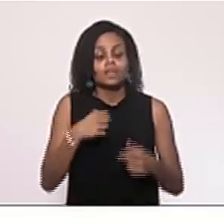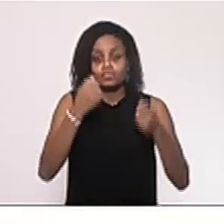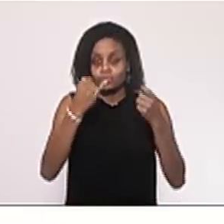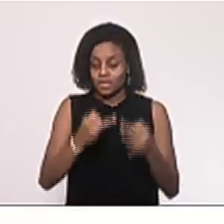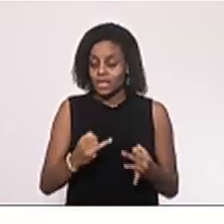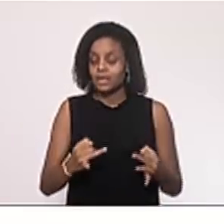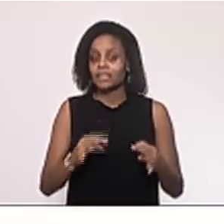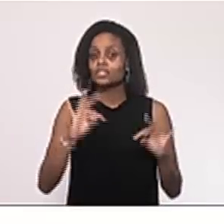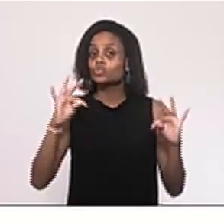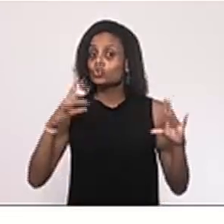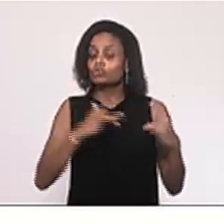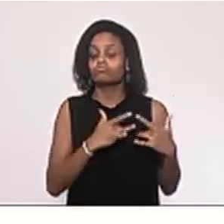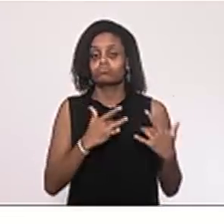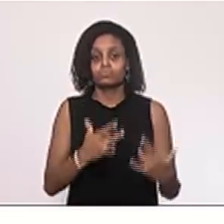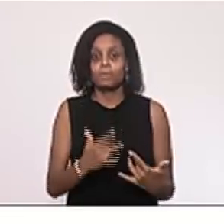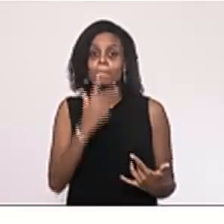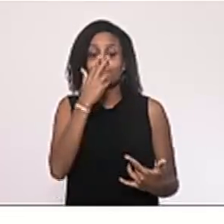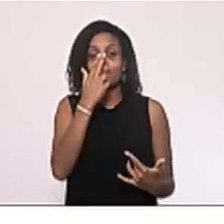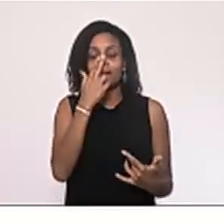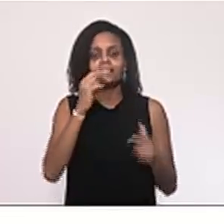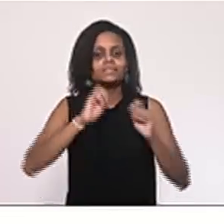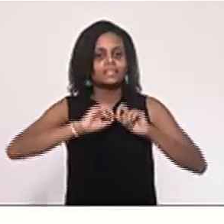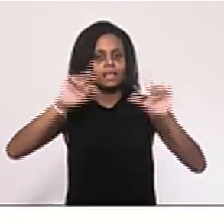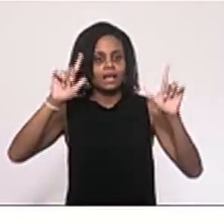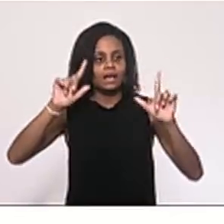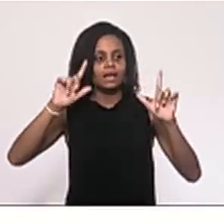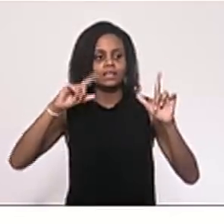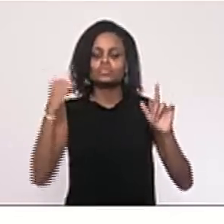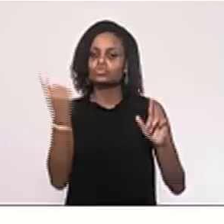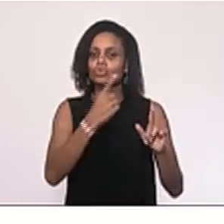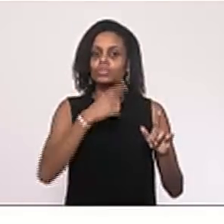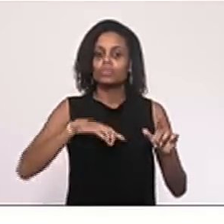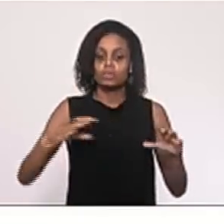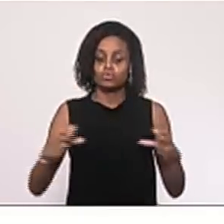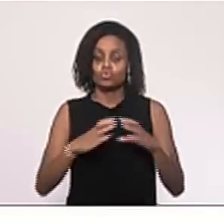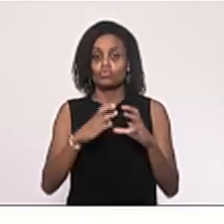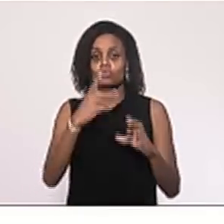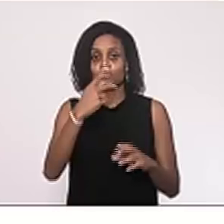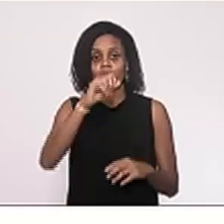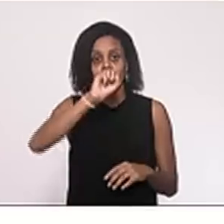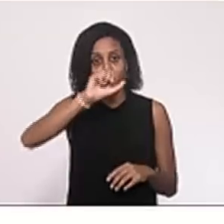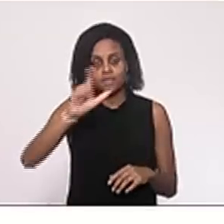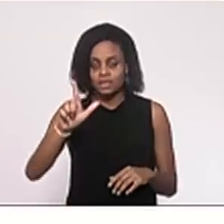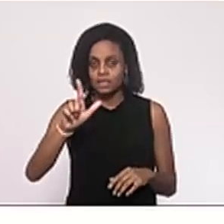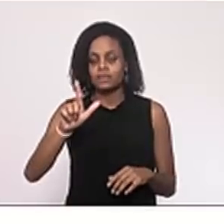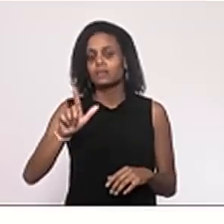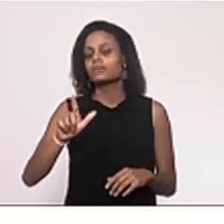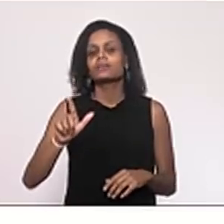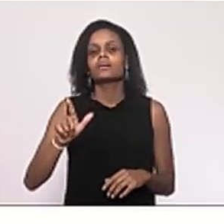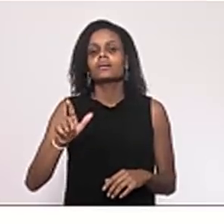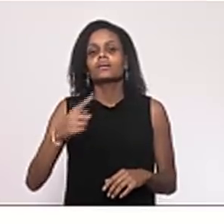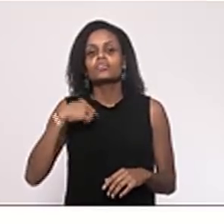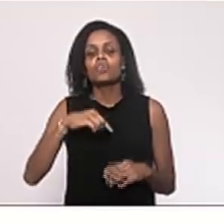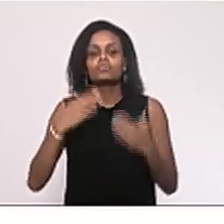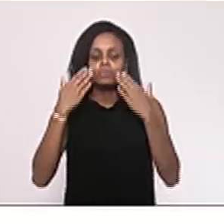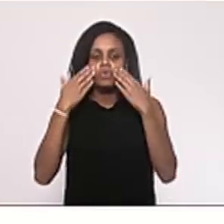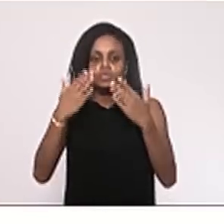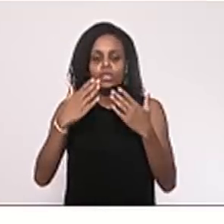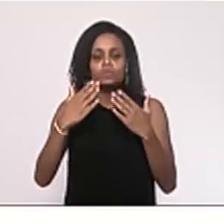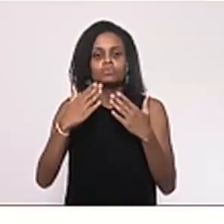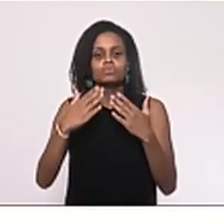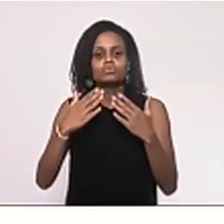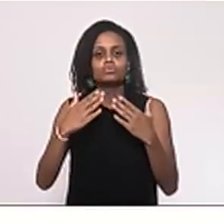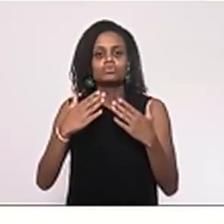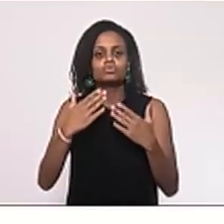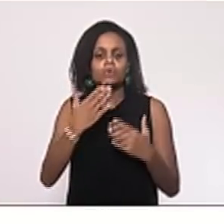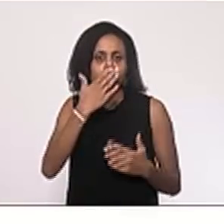toda a iniciativa me parece muito clara por parte de toda a nossa bancada do PSL quando apresentamos alguma proposta,